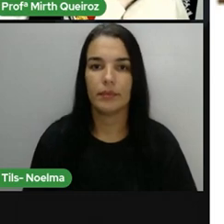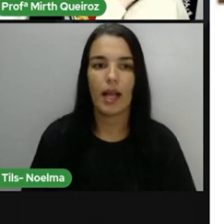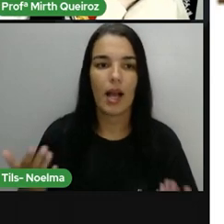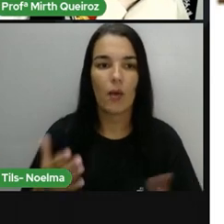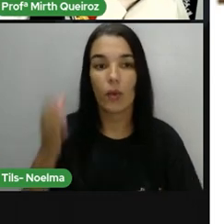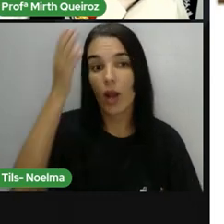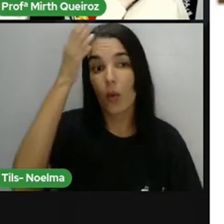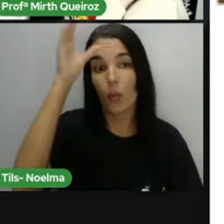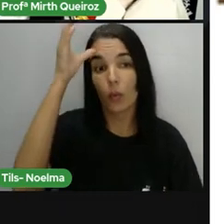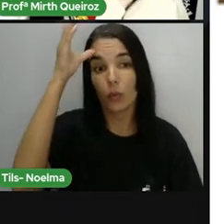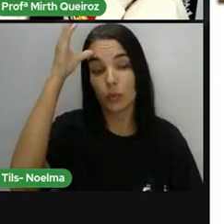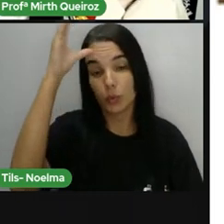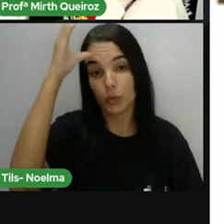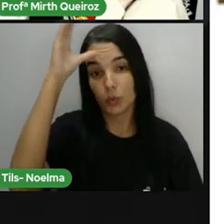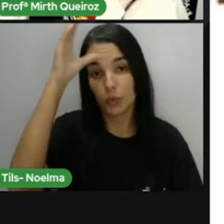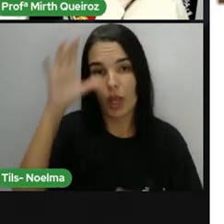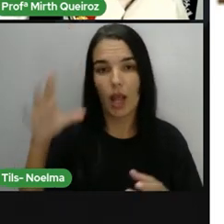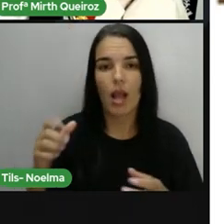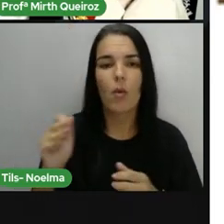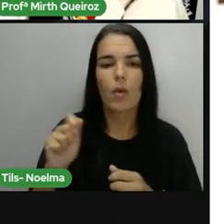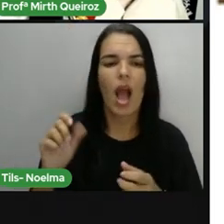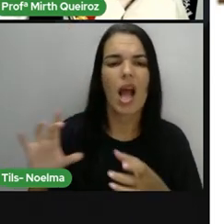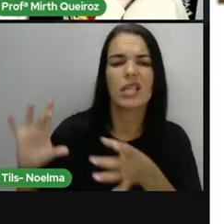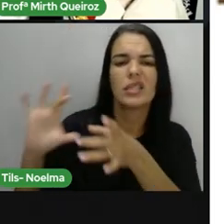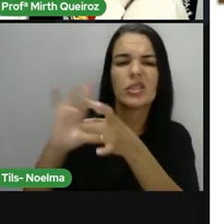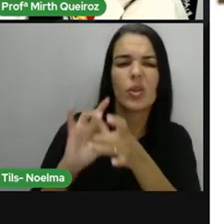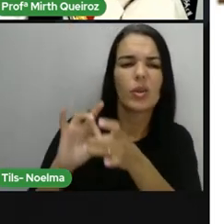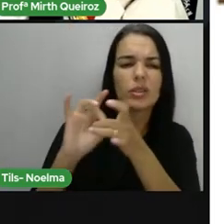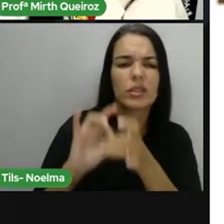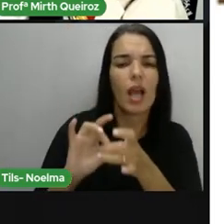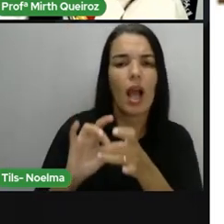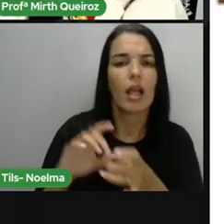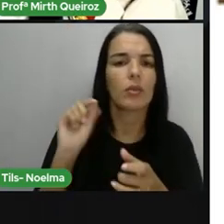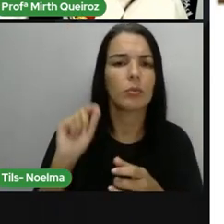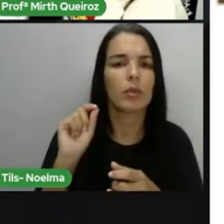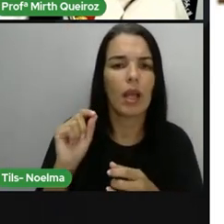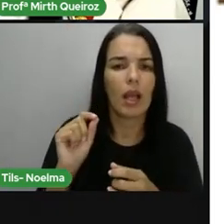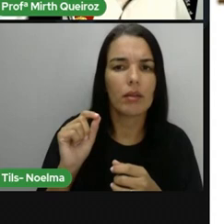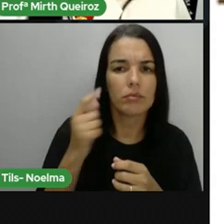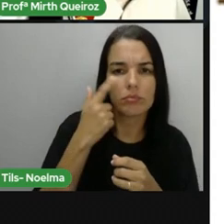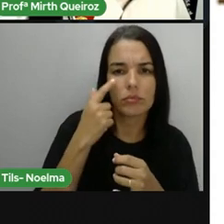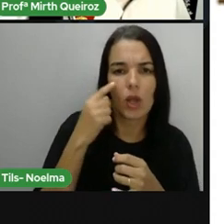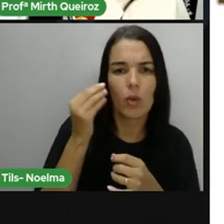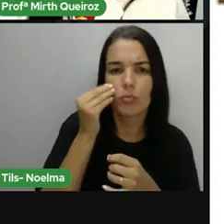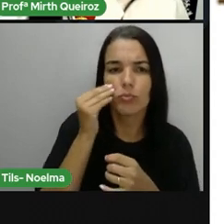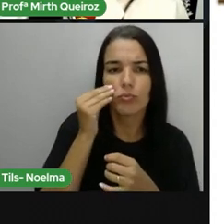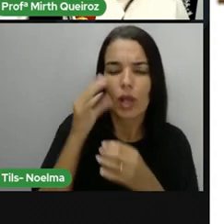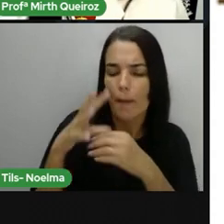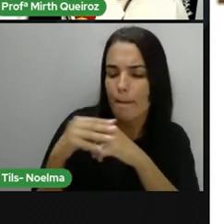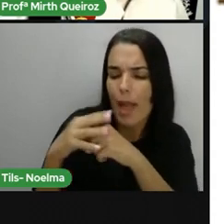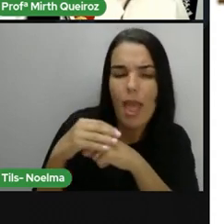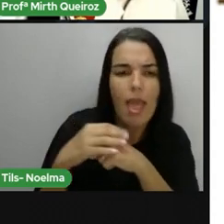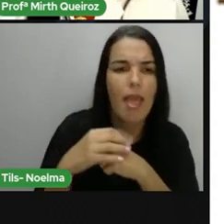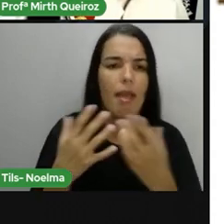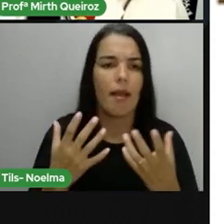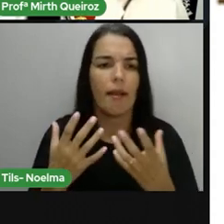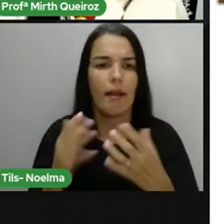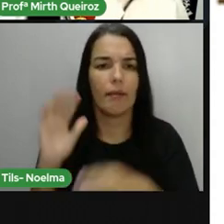A cultura material é associada aos elementos concretos de uma sociedade. Está vendo aquilo que a gente toca, né?